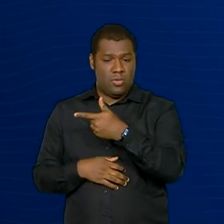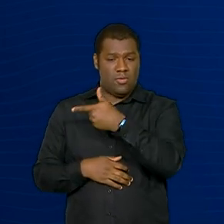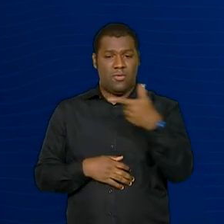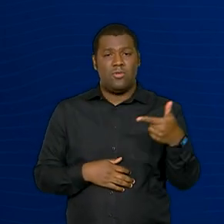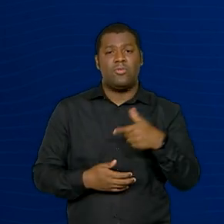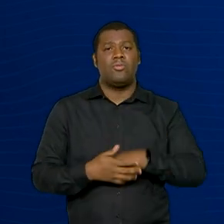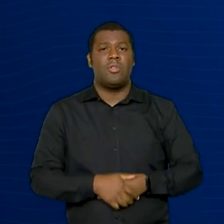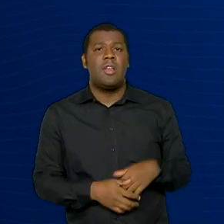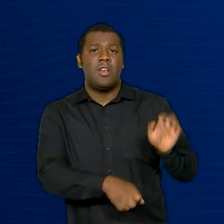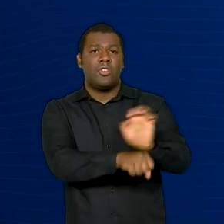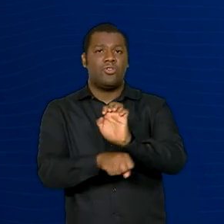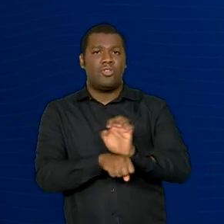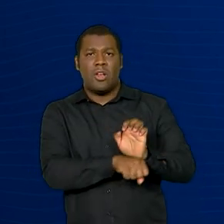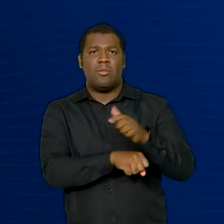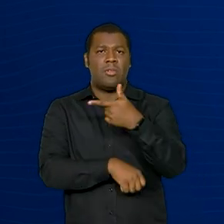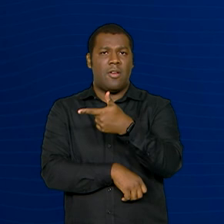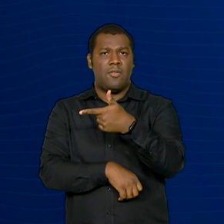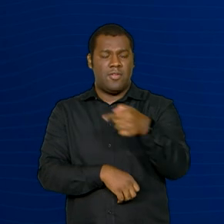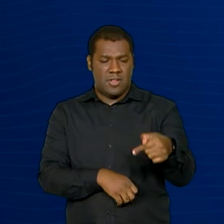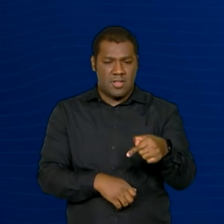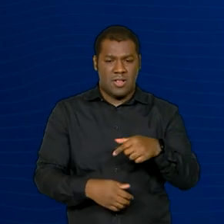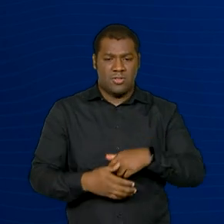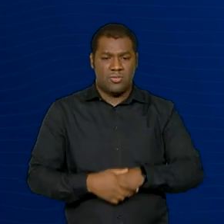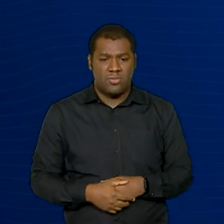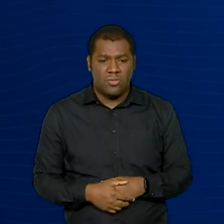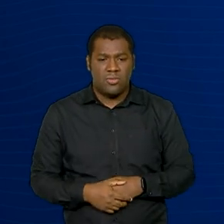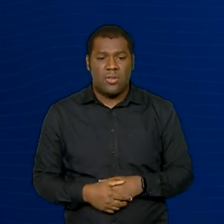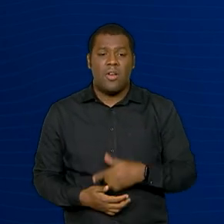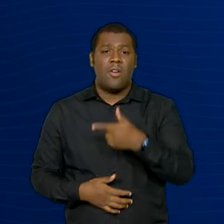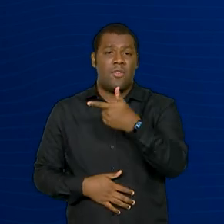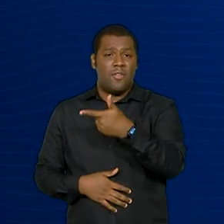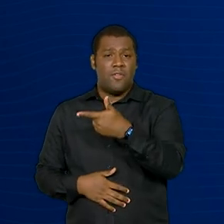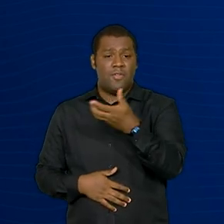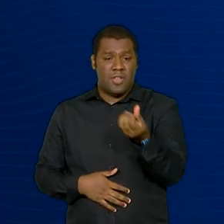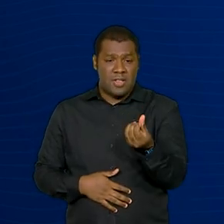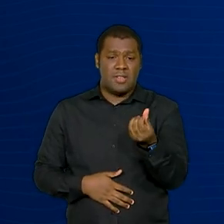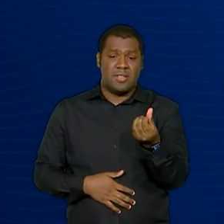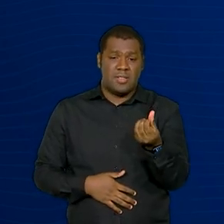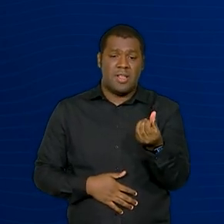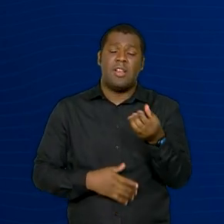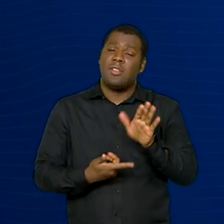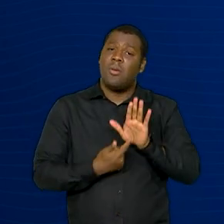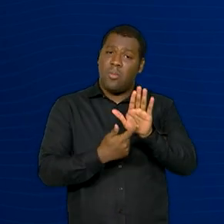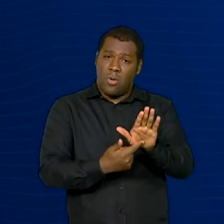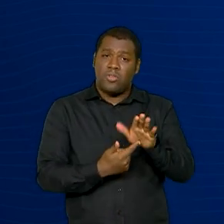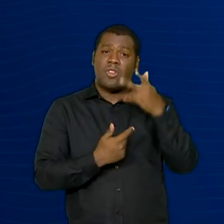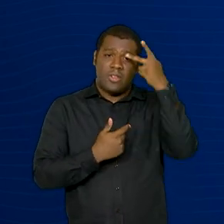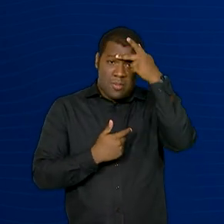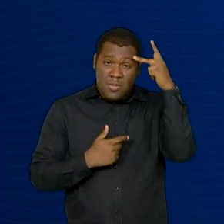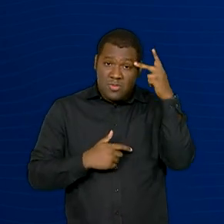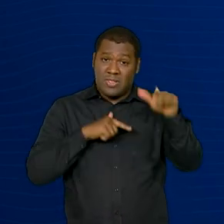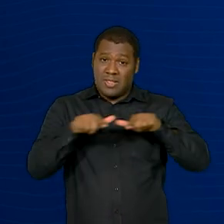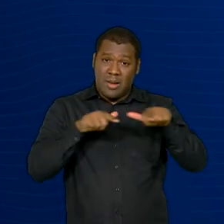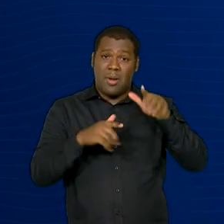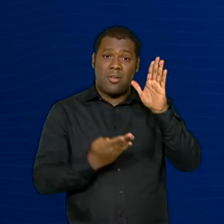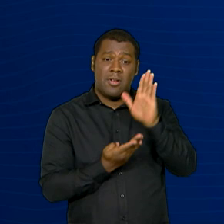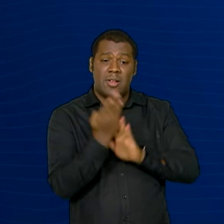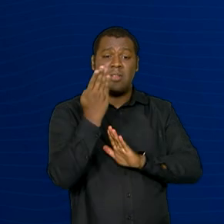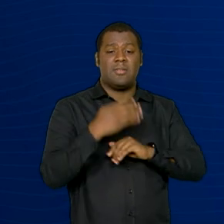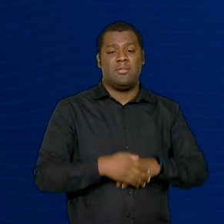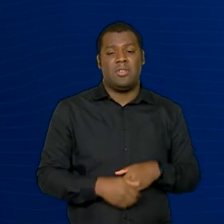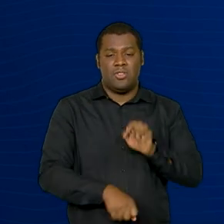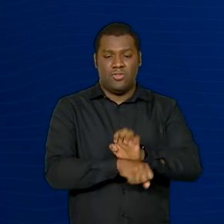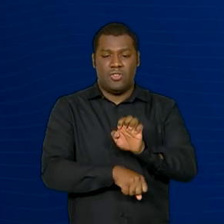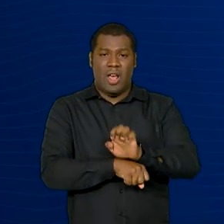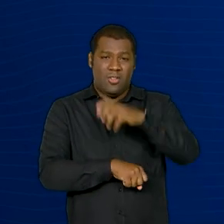27 unidades da Federação, 26 registraram queda nesse indicador, com destaque para o Acre,